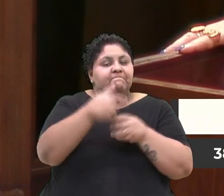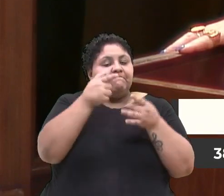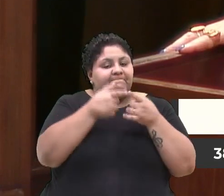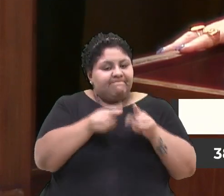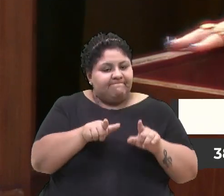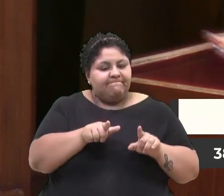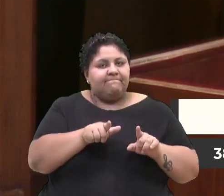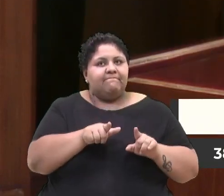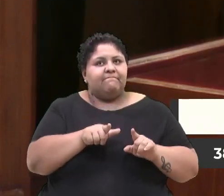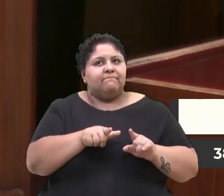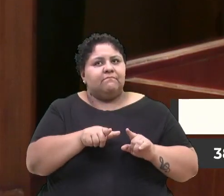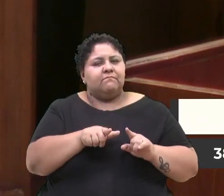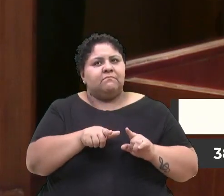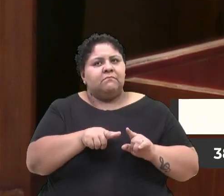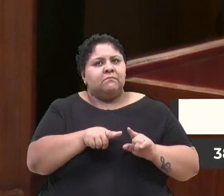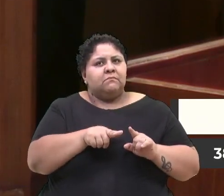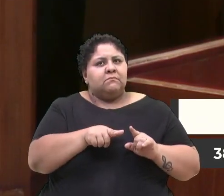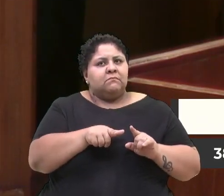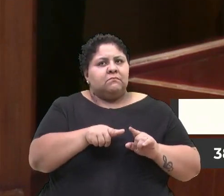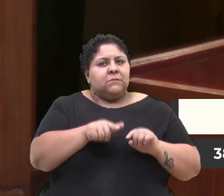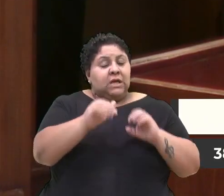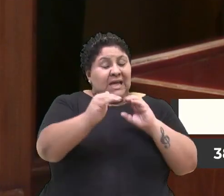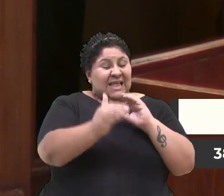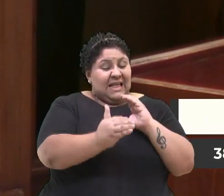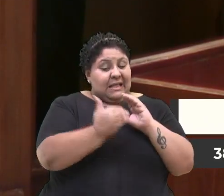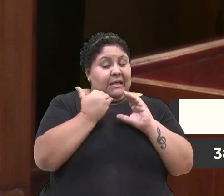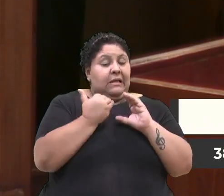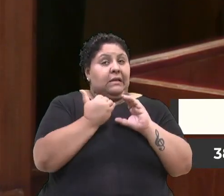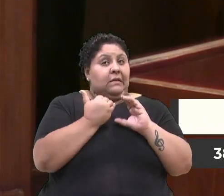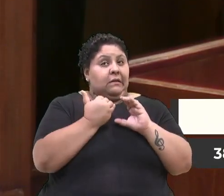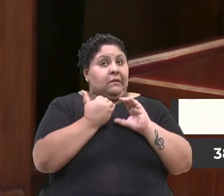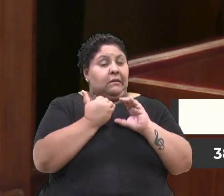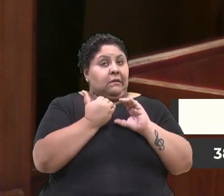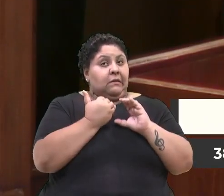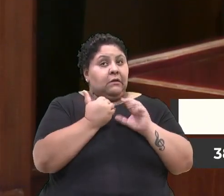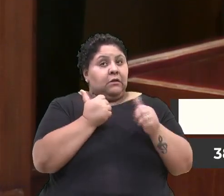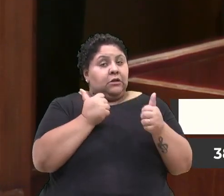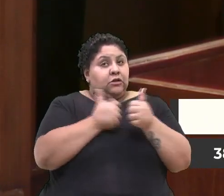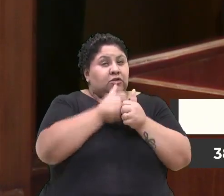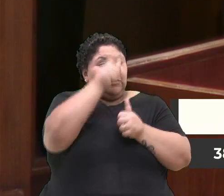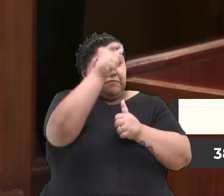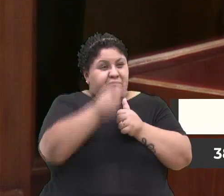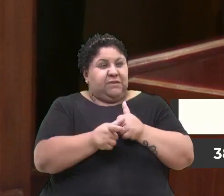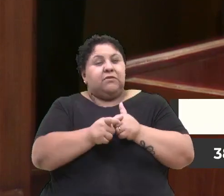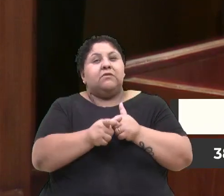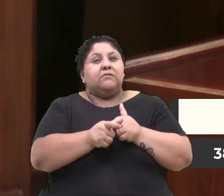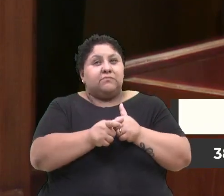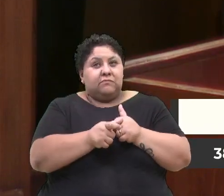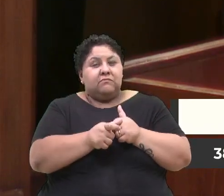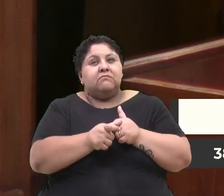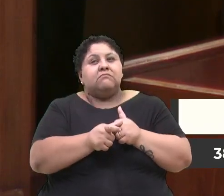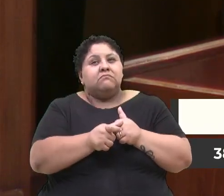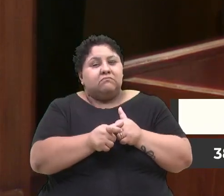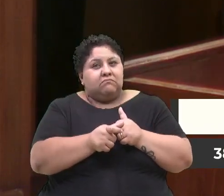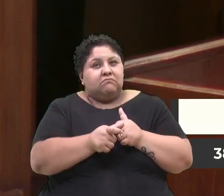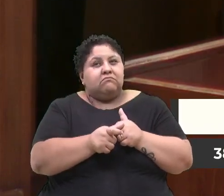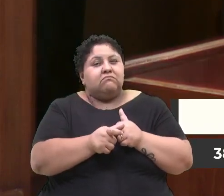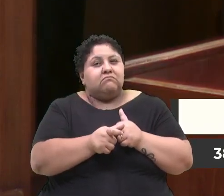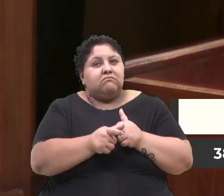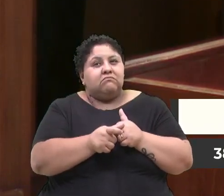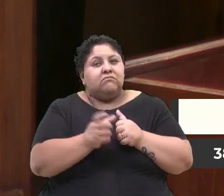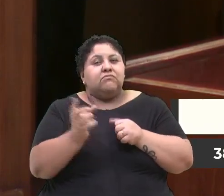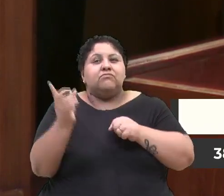que eu recebi pessoalmente algumas pessoas a respeito disso, que foi no